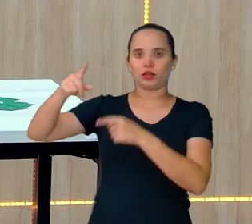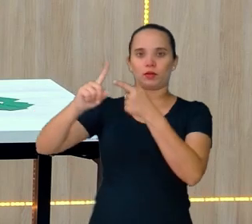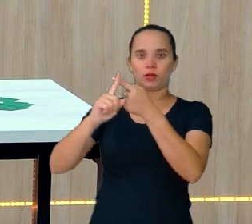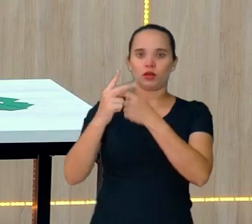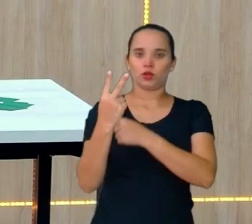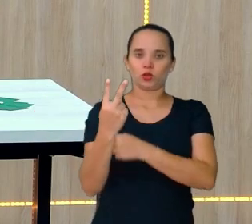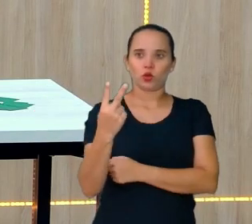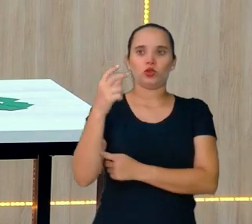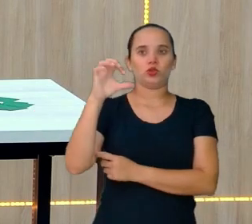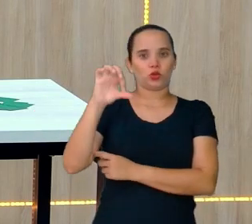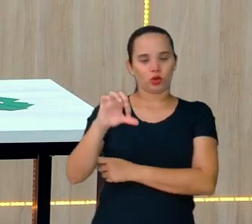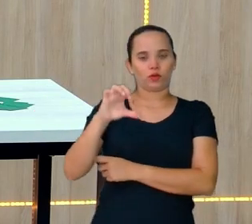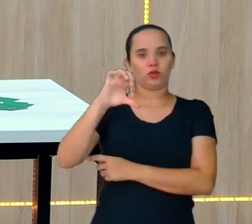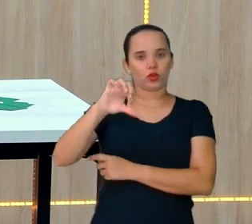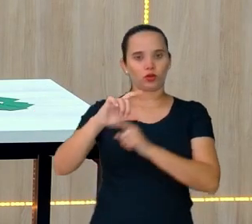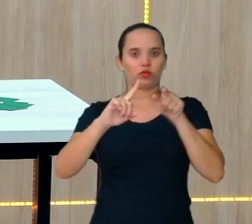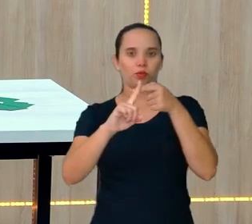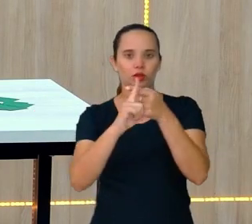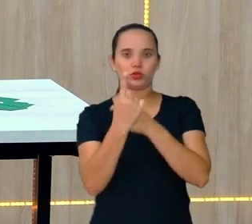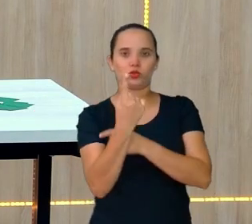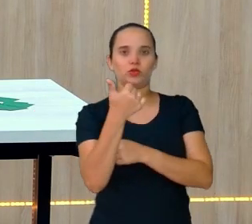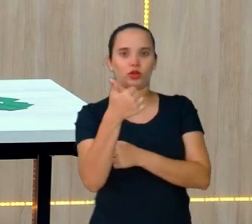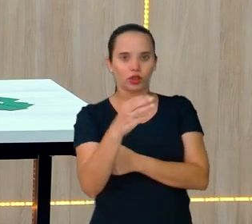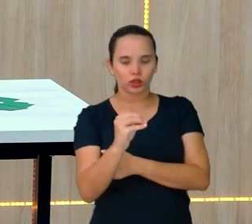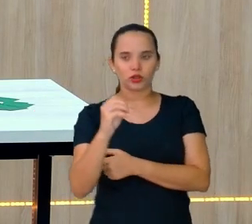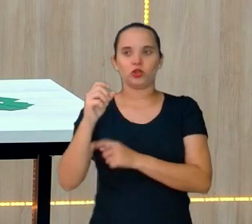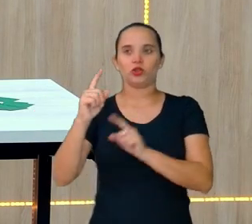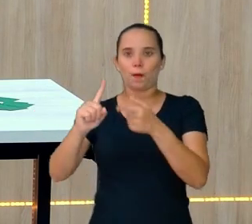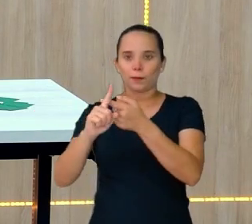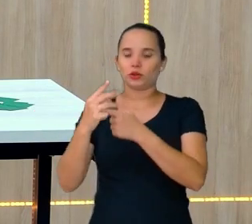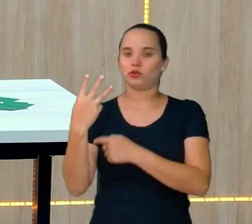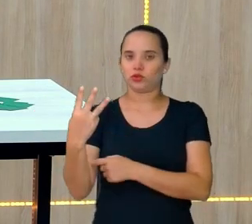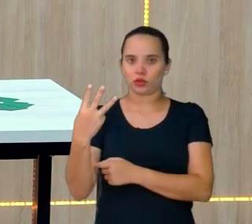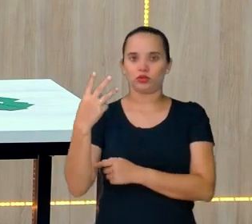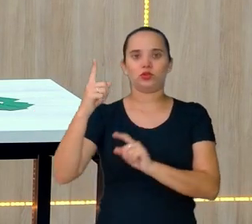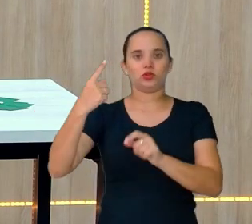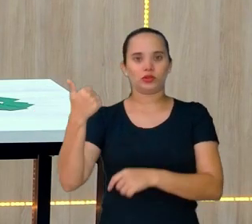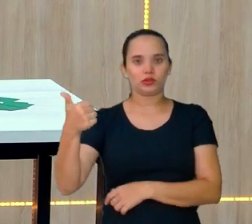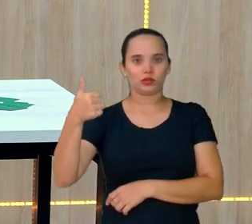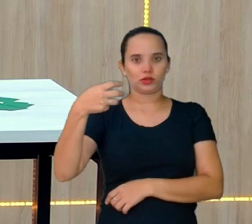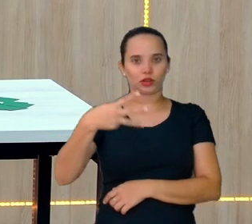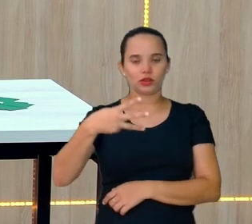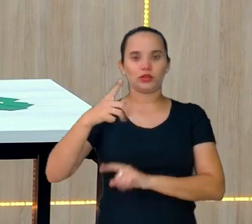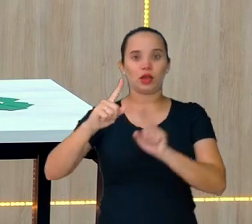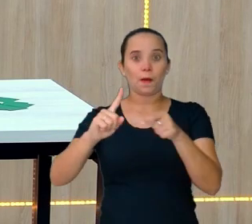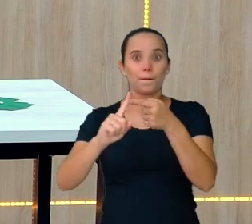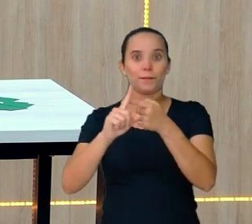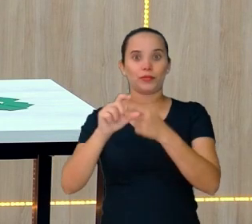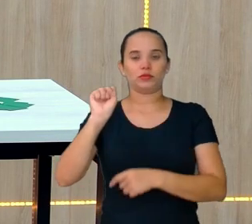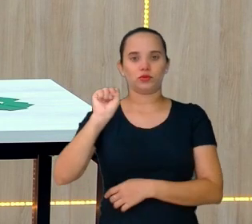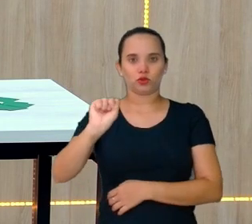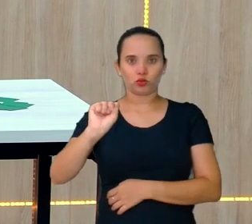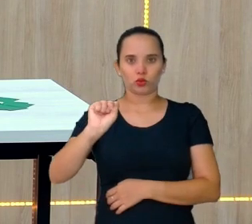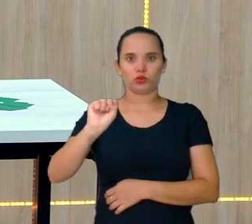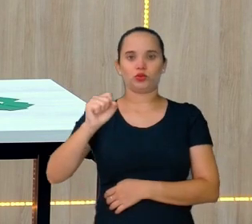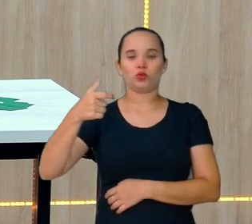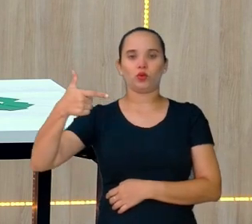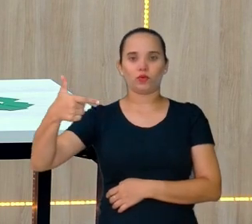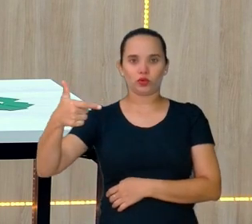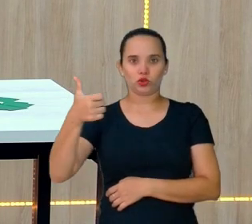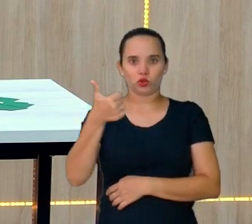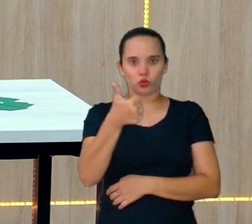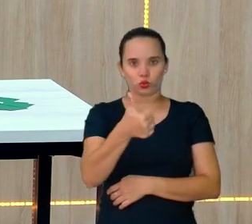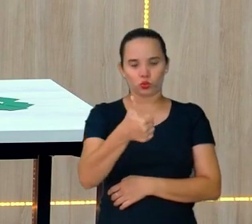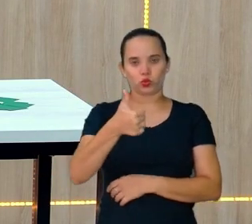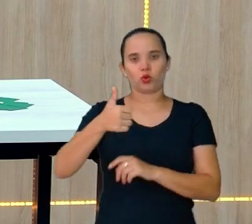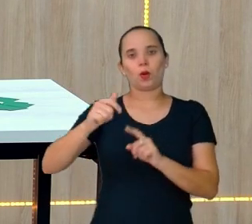9. Mais 1, 10. Mais 3, 13. Mais 8, 21.